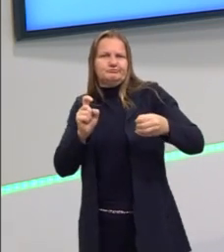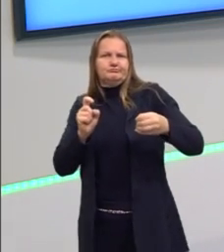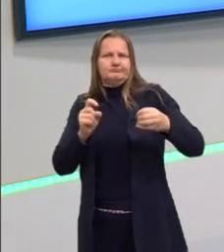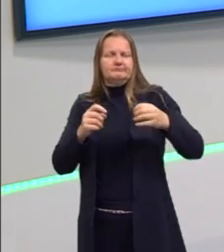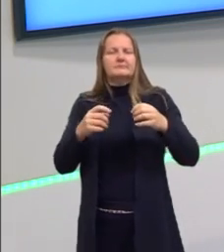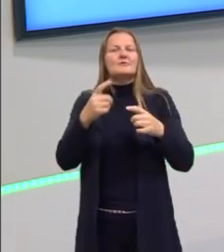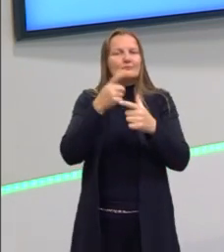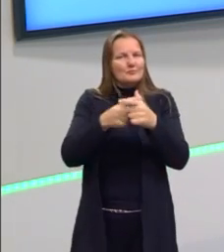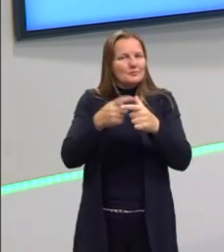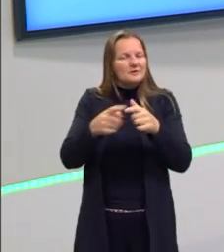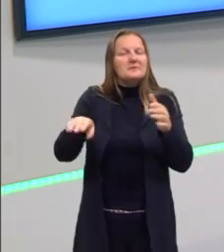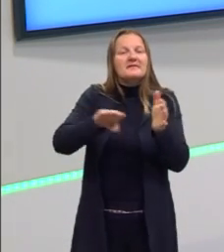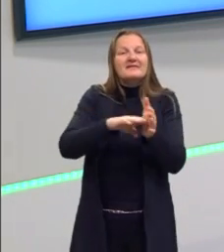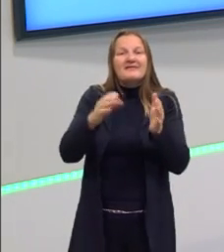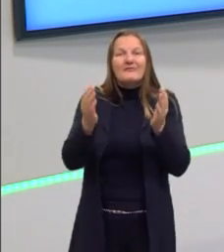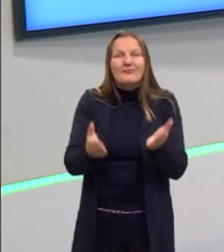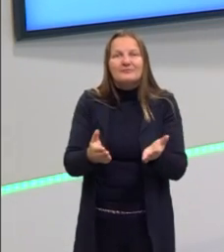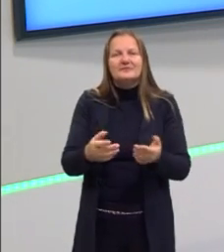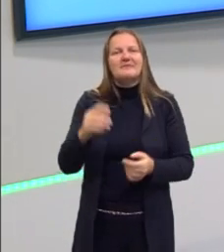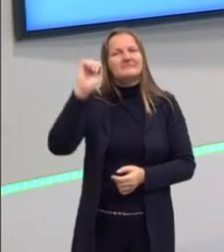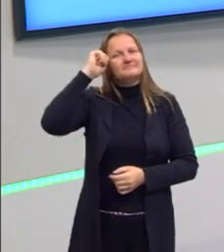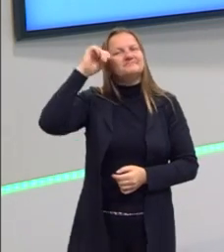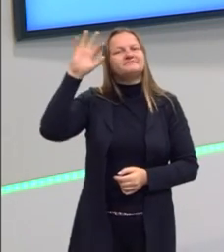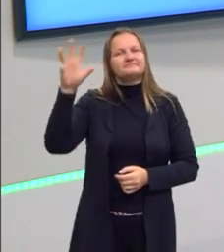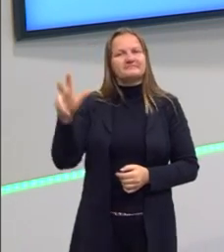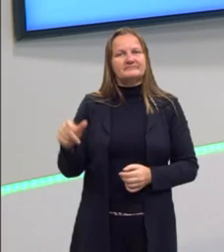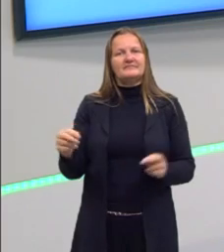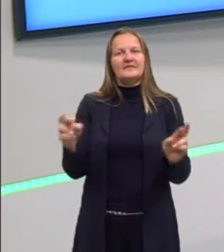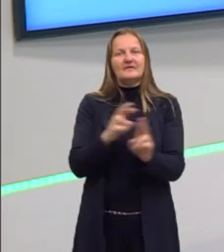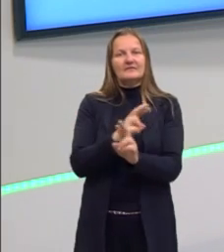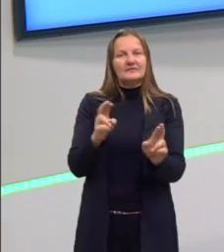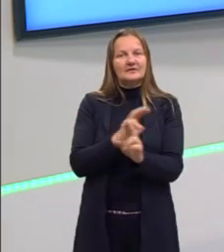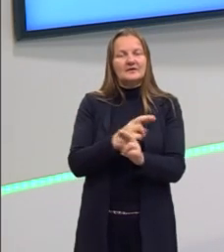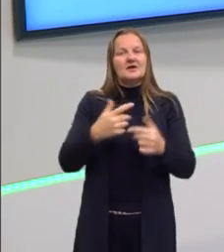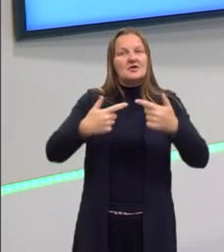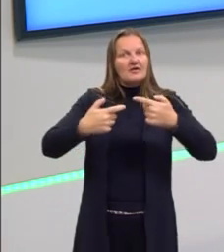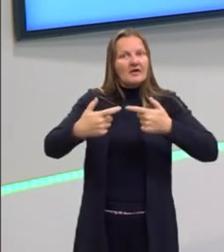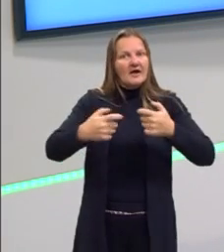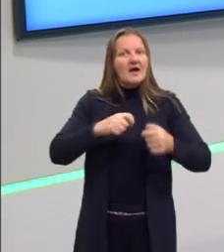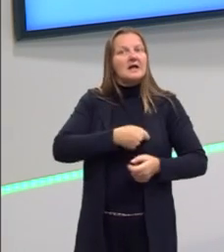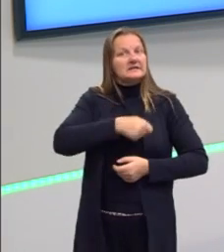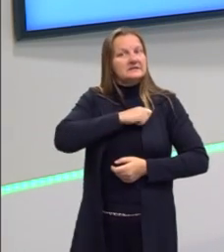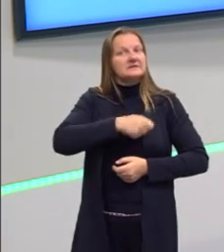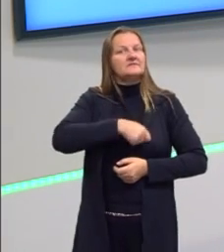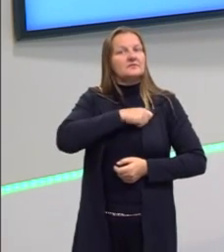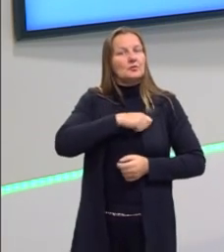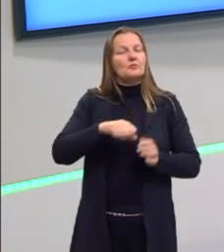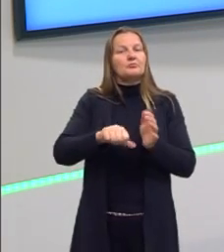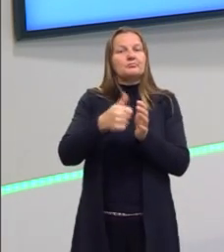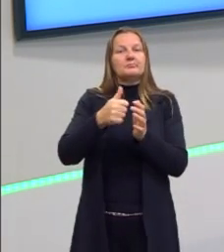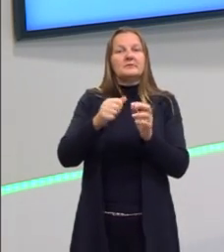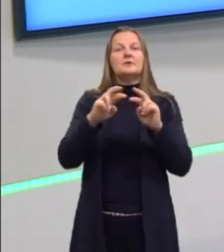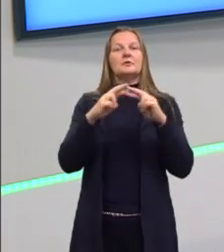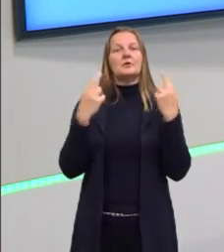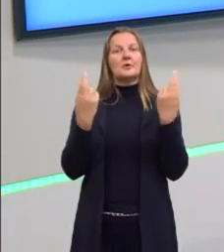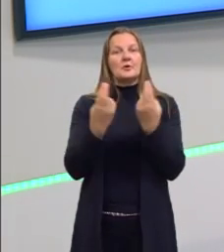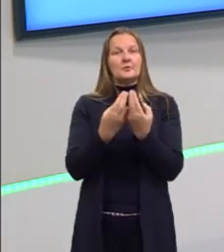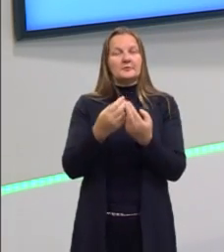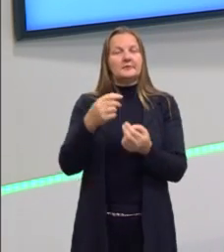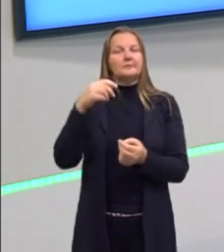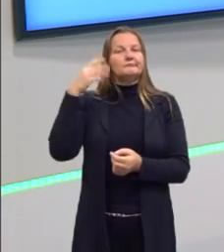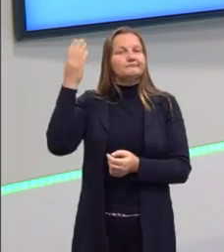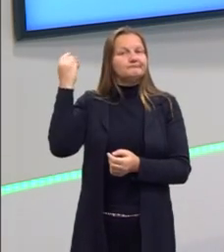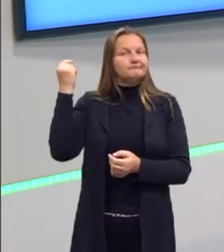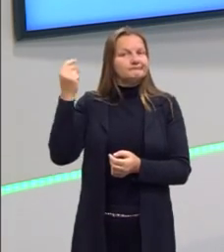tem os problemas de hoje, então, relacionados à Guerra Civil, muito na origem, então, da Conferência de Berlim, tá, gurizada?